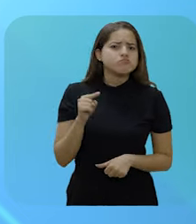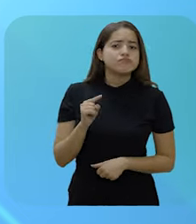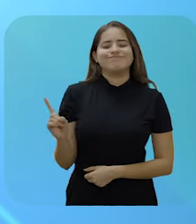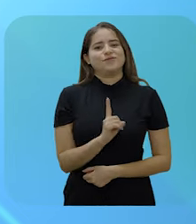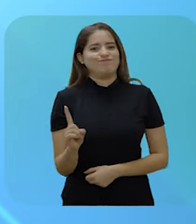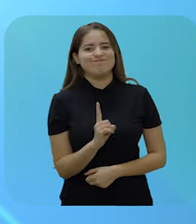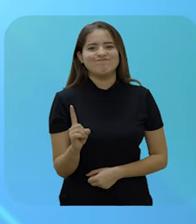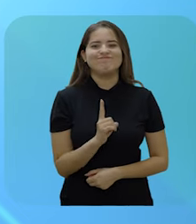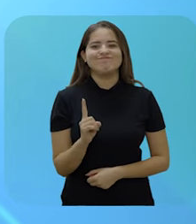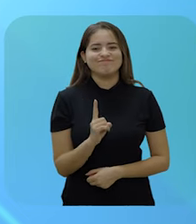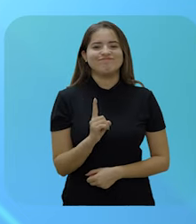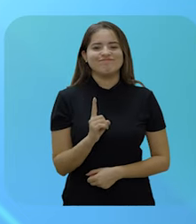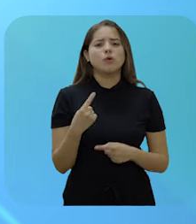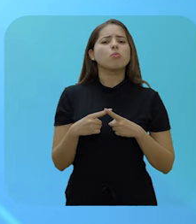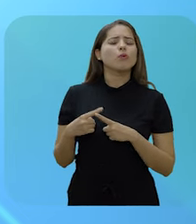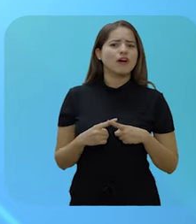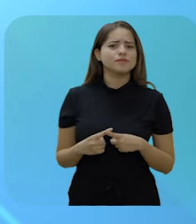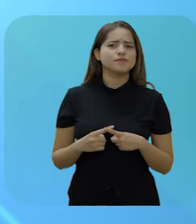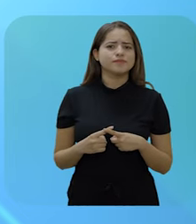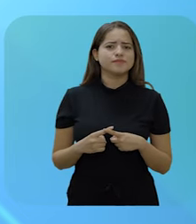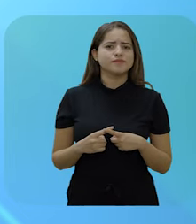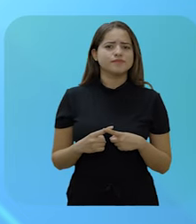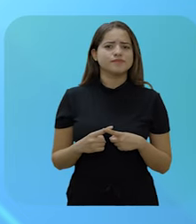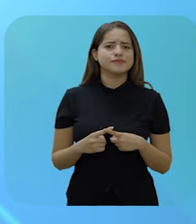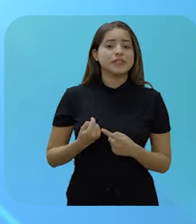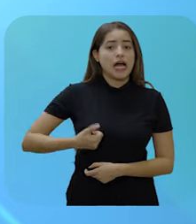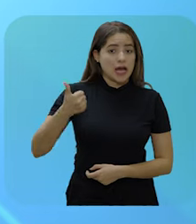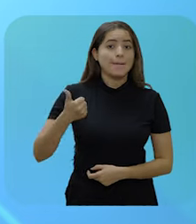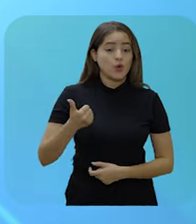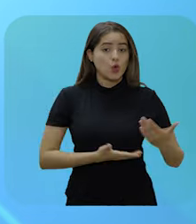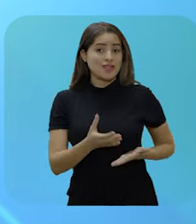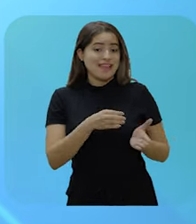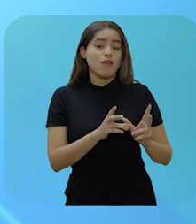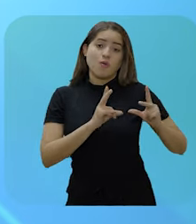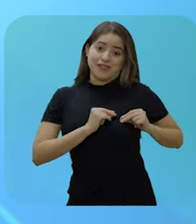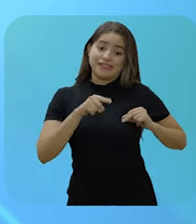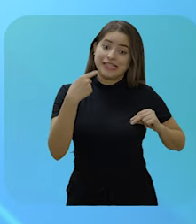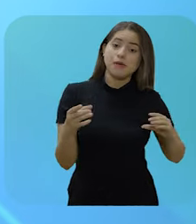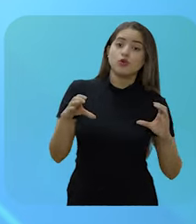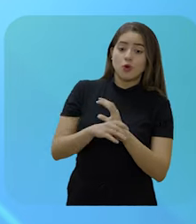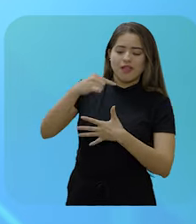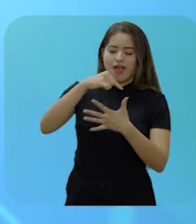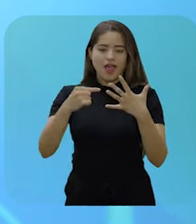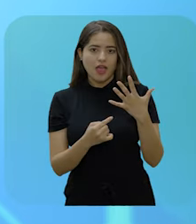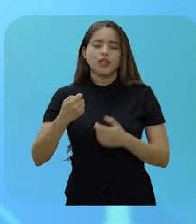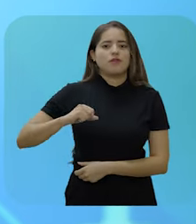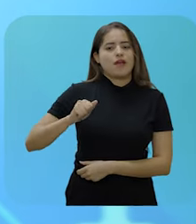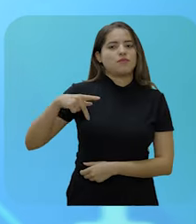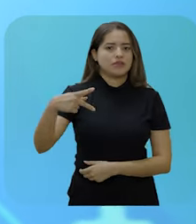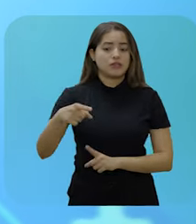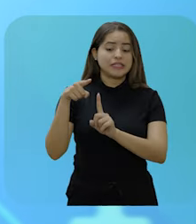devido aos servidores que completam os requisitos para aposentadoria voluntária. Logo, isso exclui as